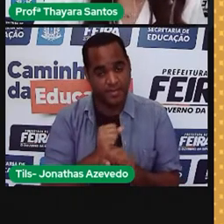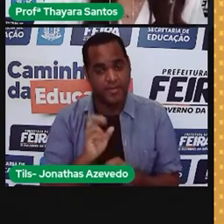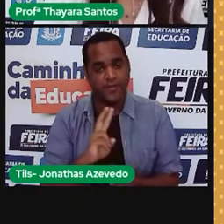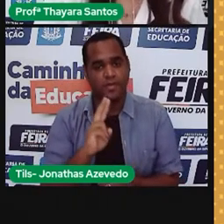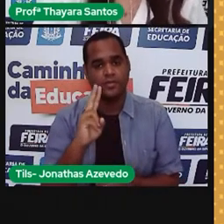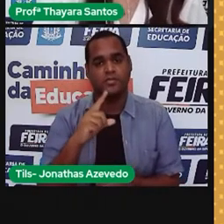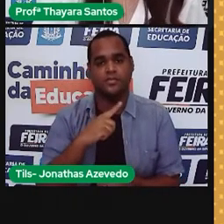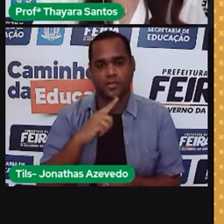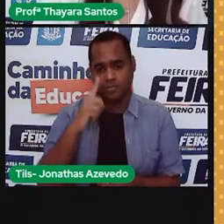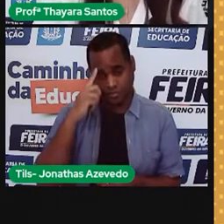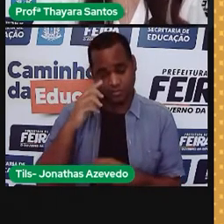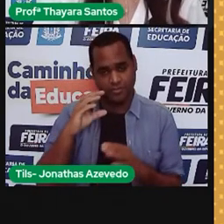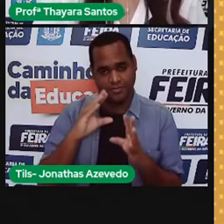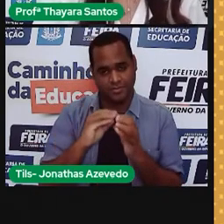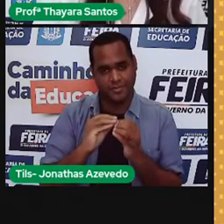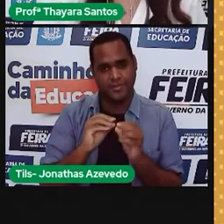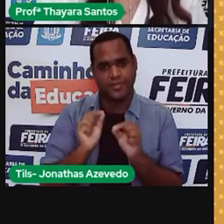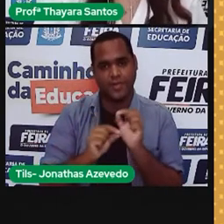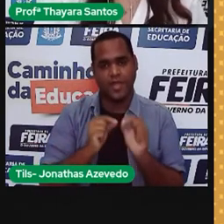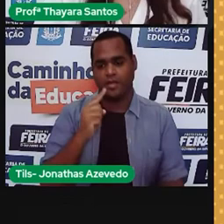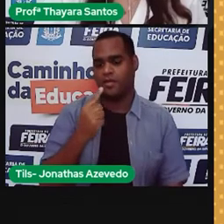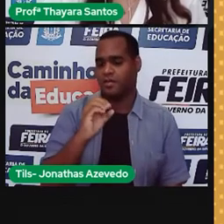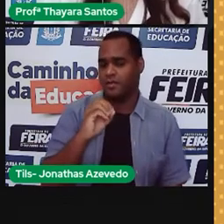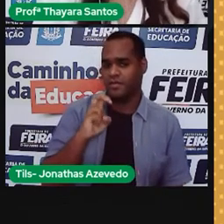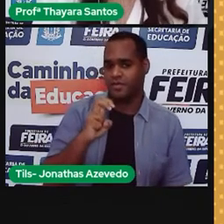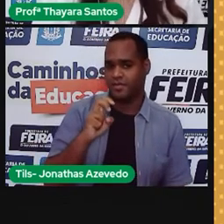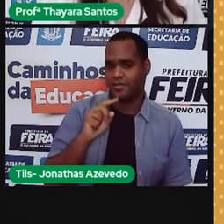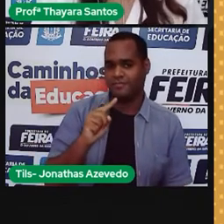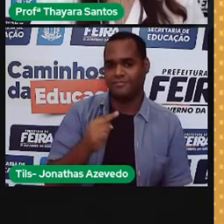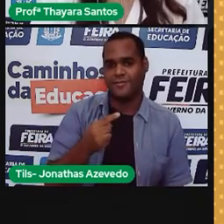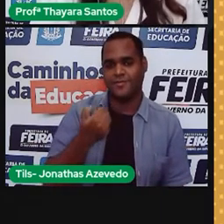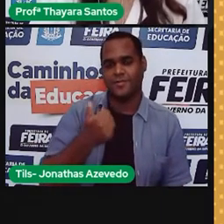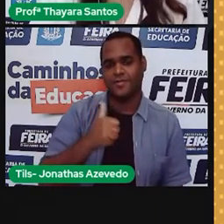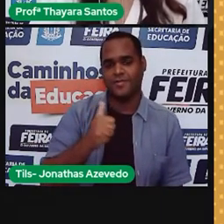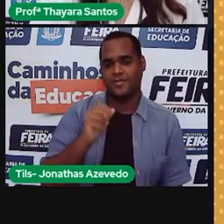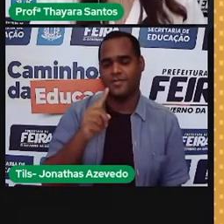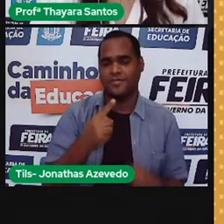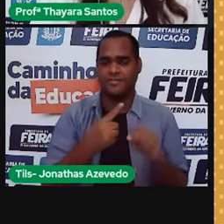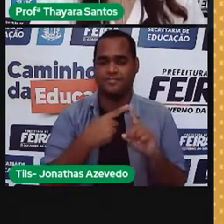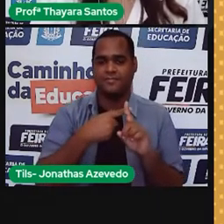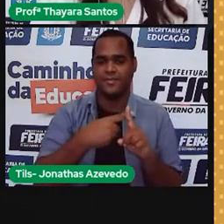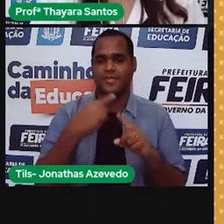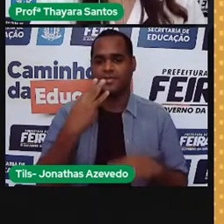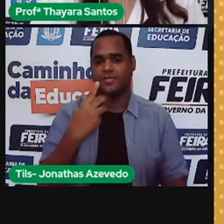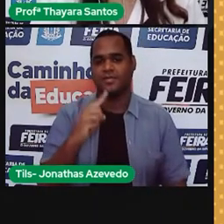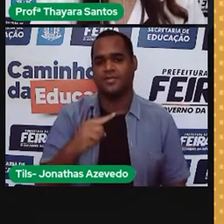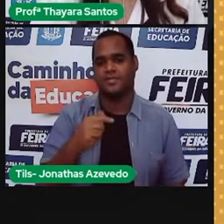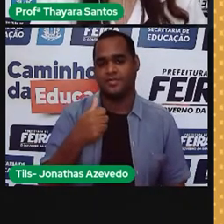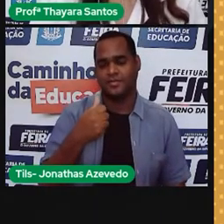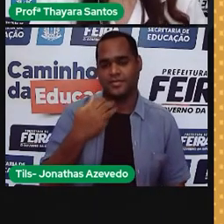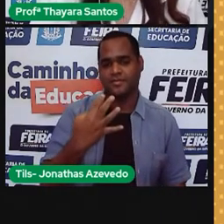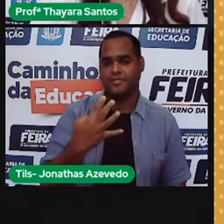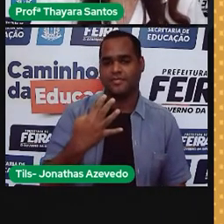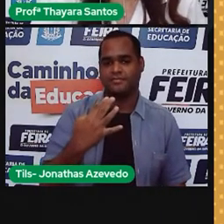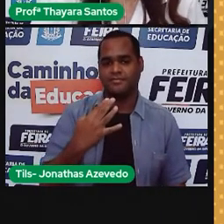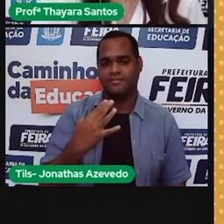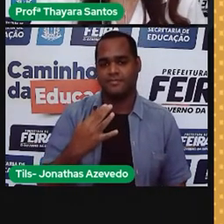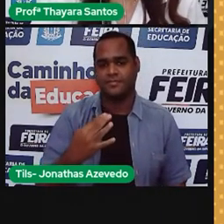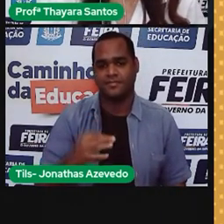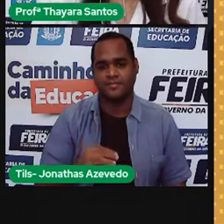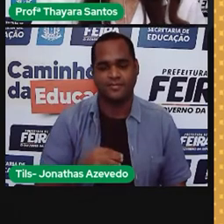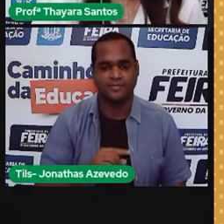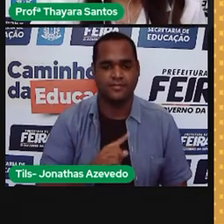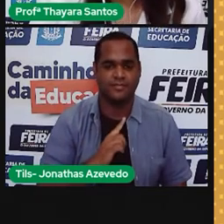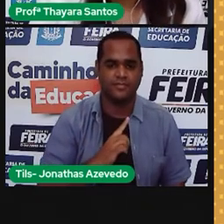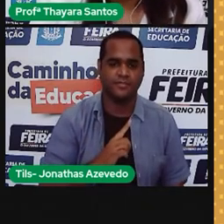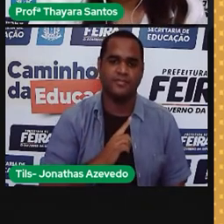quilowatts. Dá um resultado de R$105,11. Esse seria o valor da minha conta. Mas se a gente imaginar